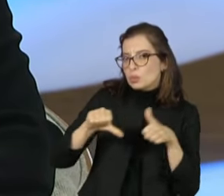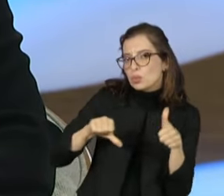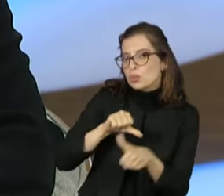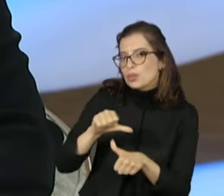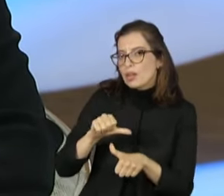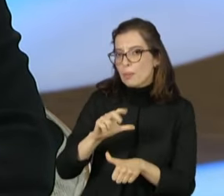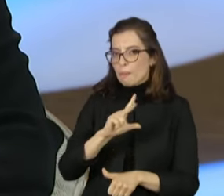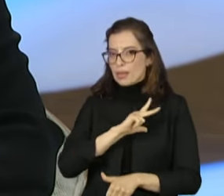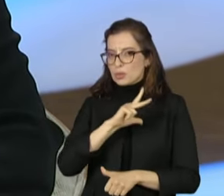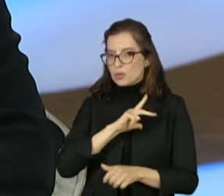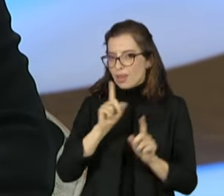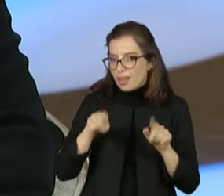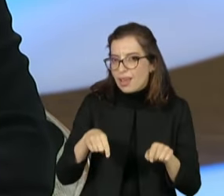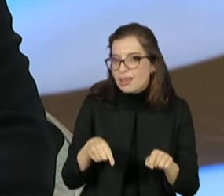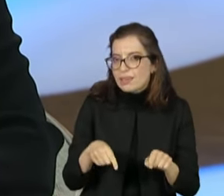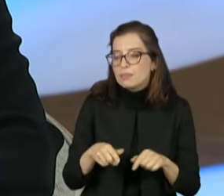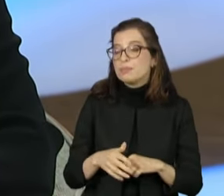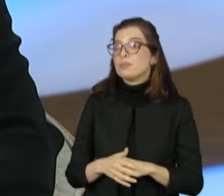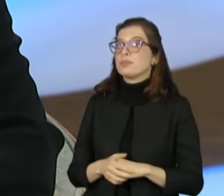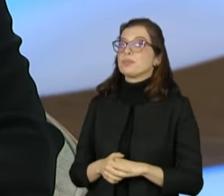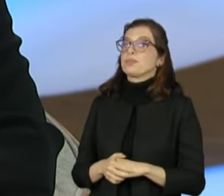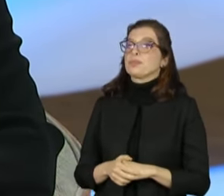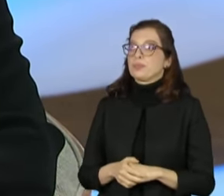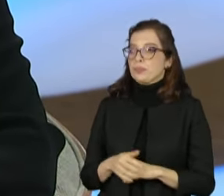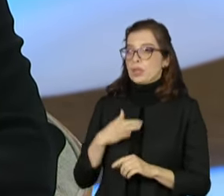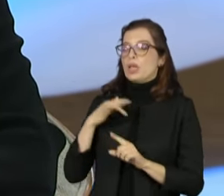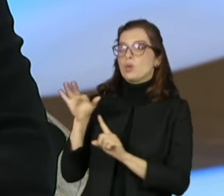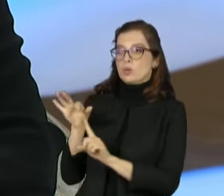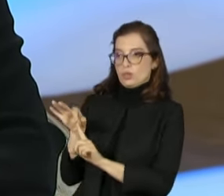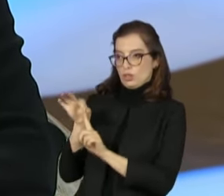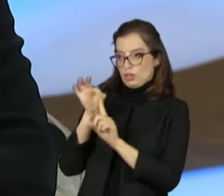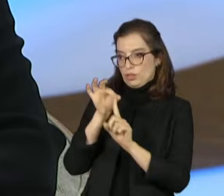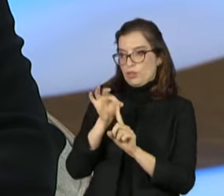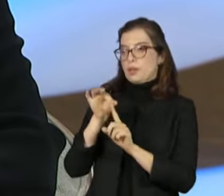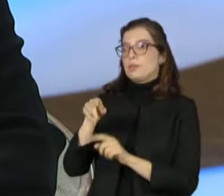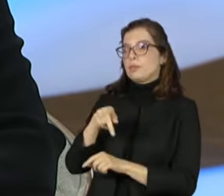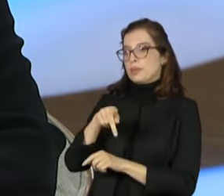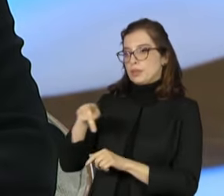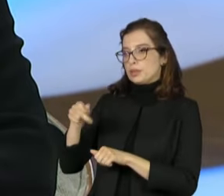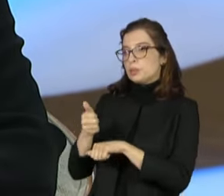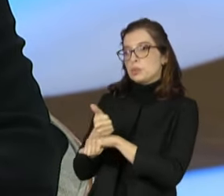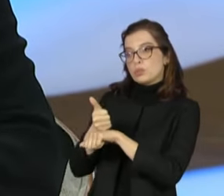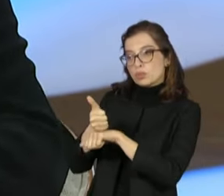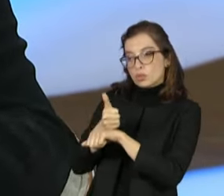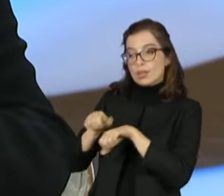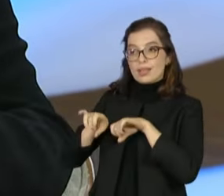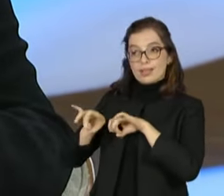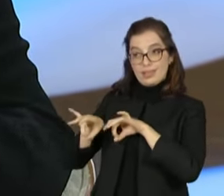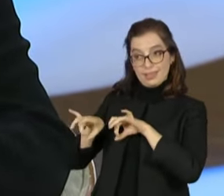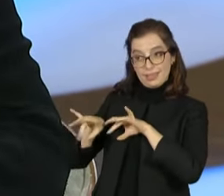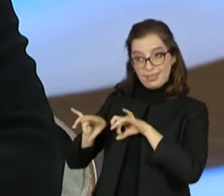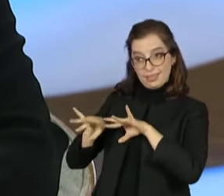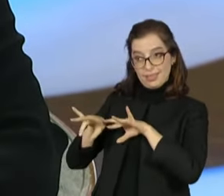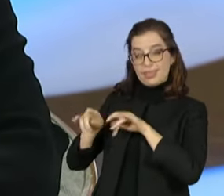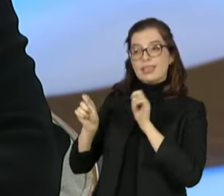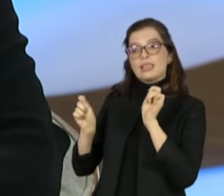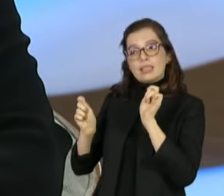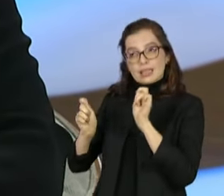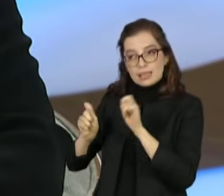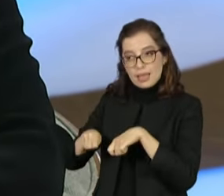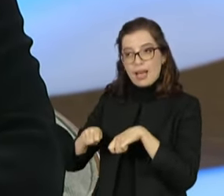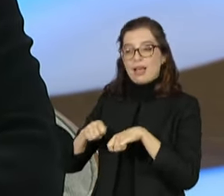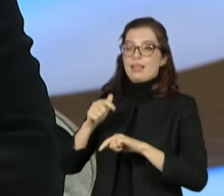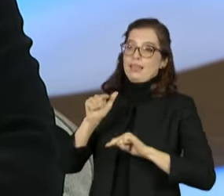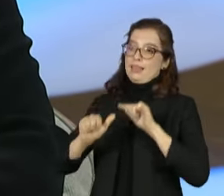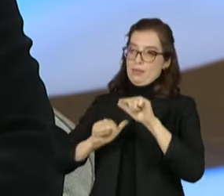escolherei um presidente técnico preparado que tenha experiência e capacidade de diálogo para fazer aquilo que precisa ser feito nesta